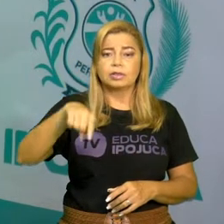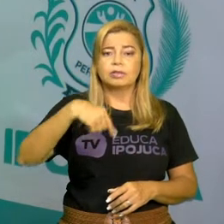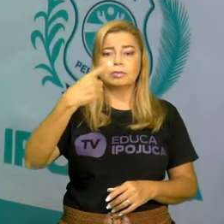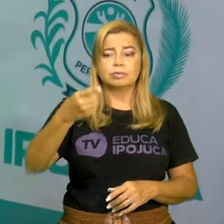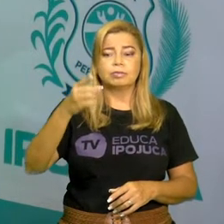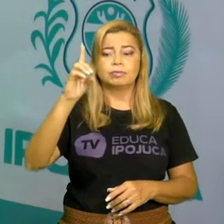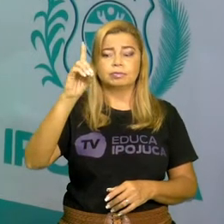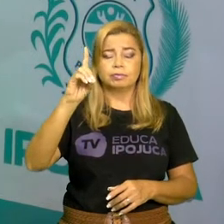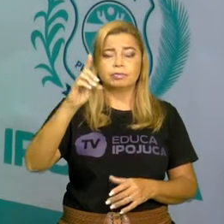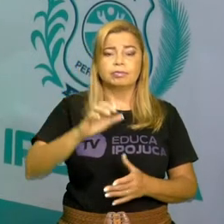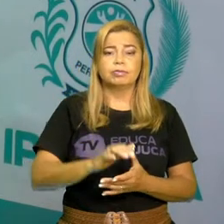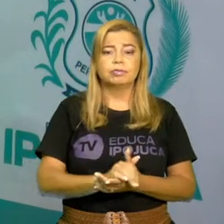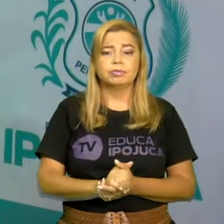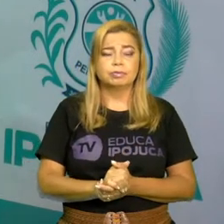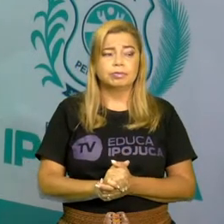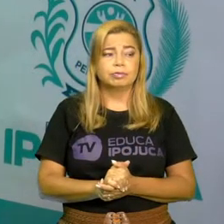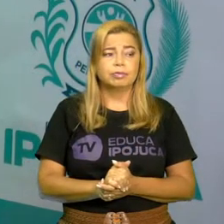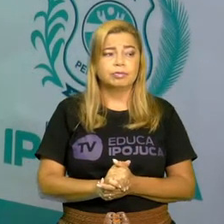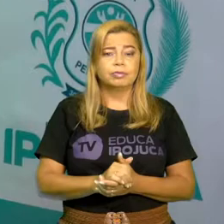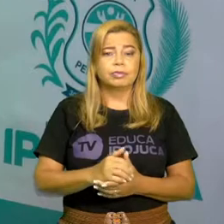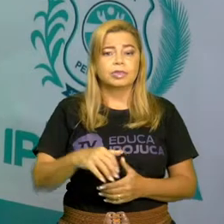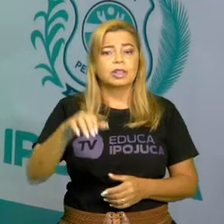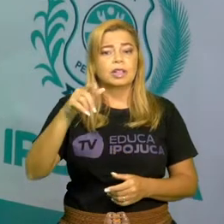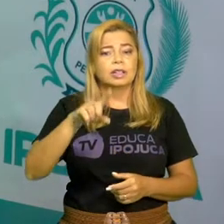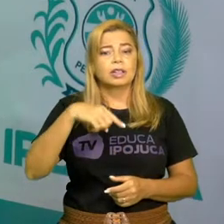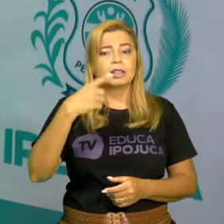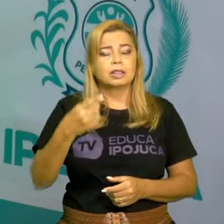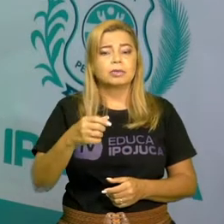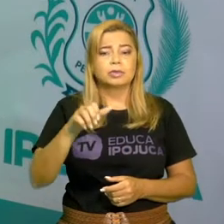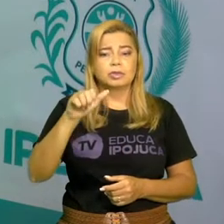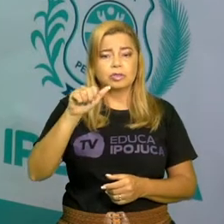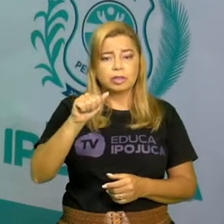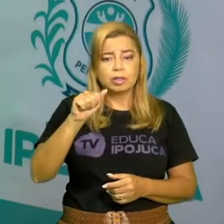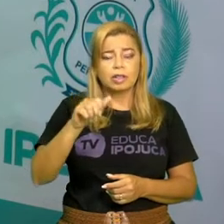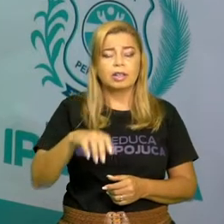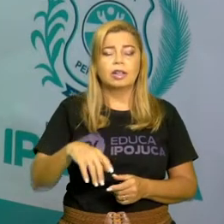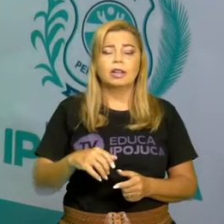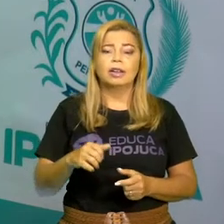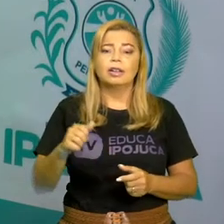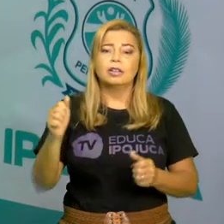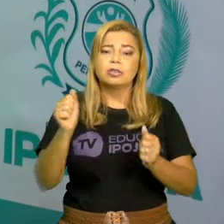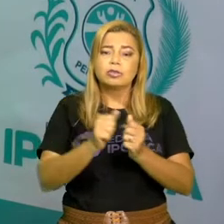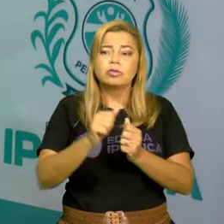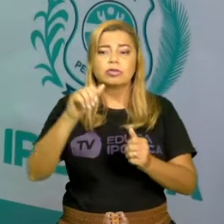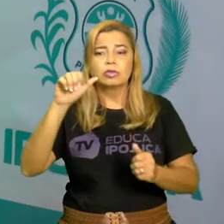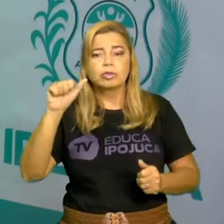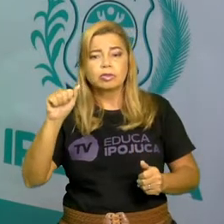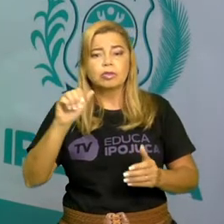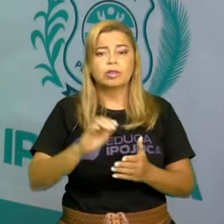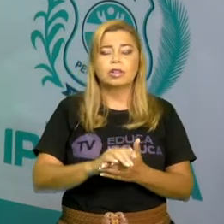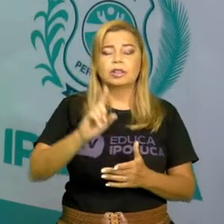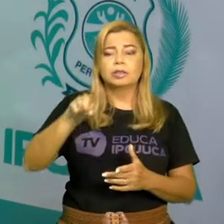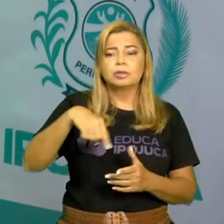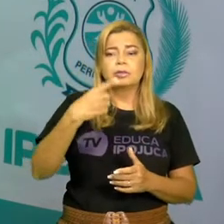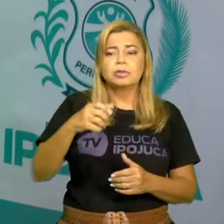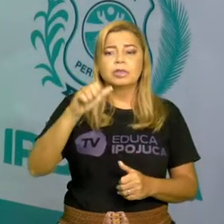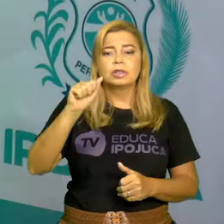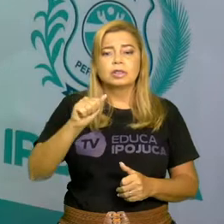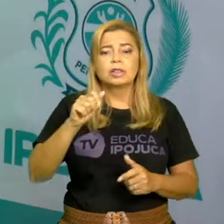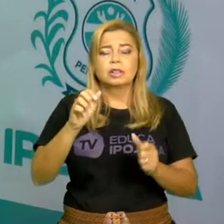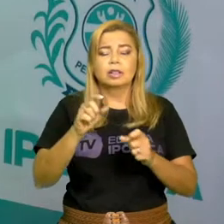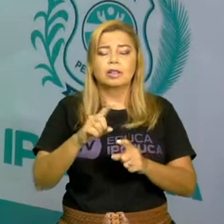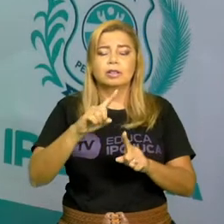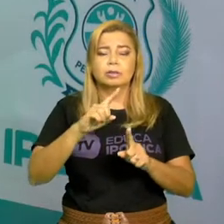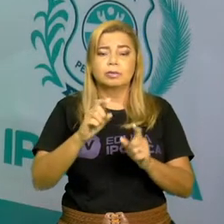Depois esse AB vem com A, depois esse AB vem com E. E assim vai